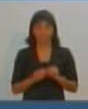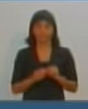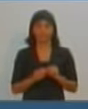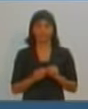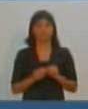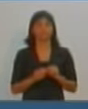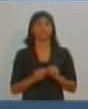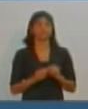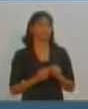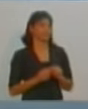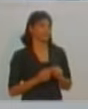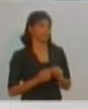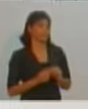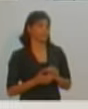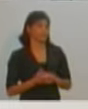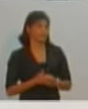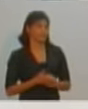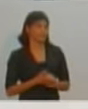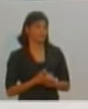não tem fronteira.